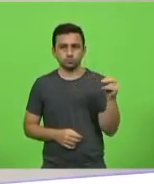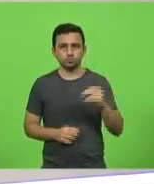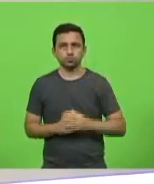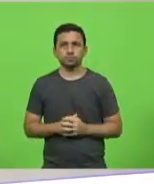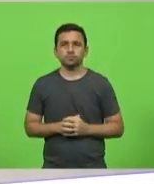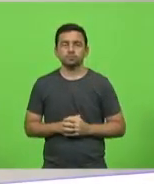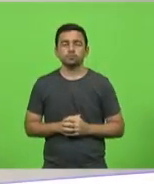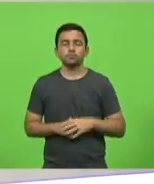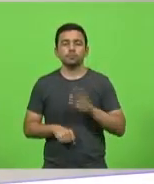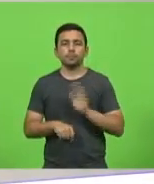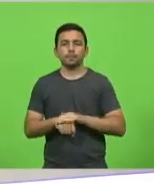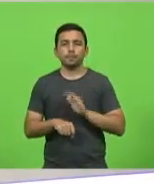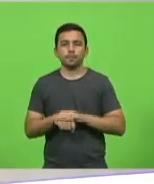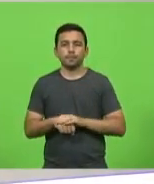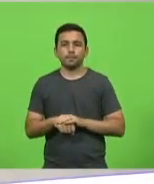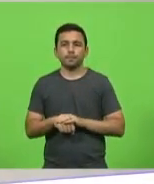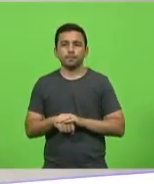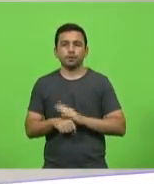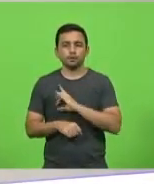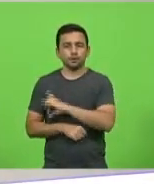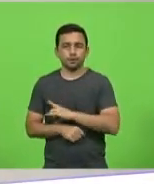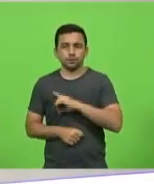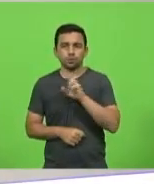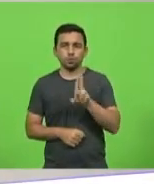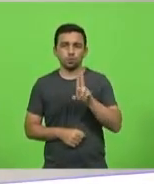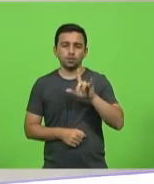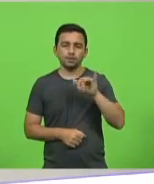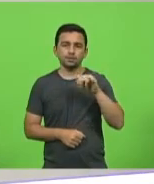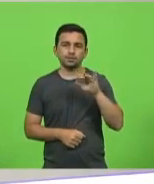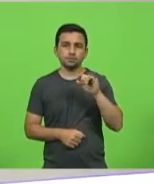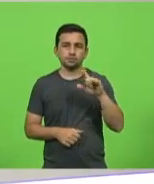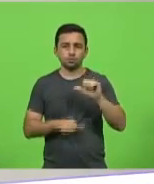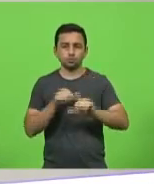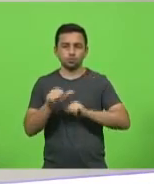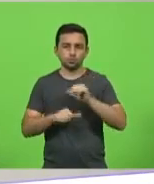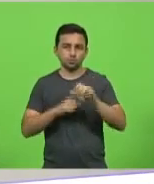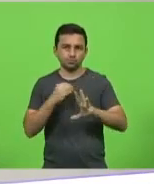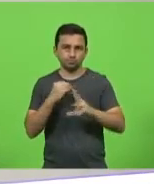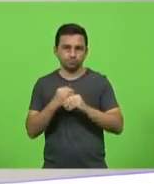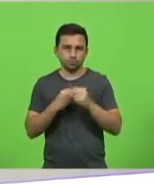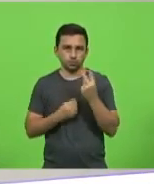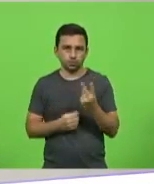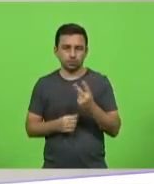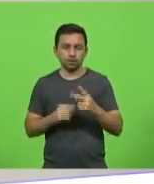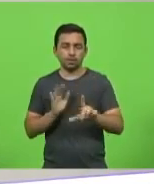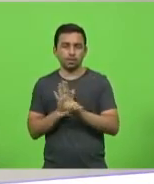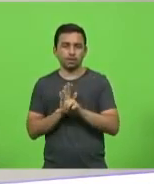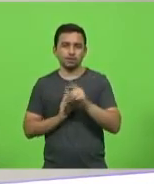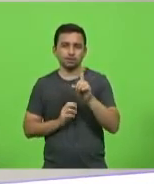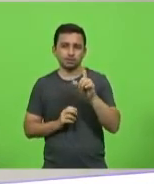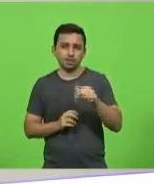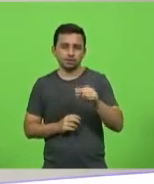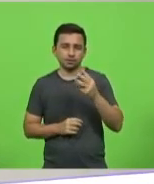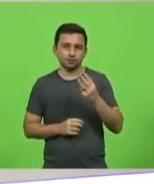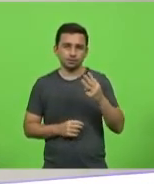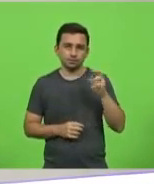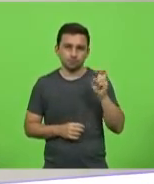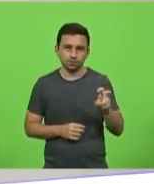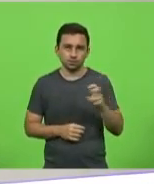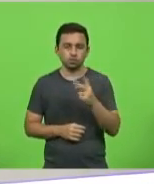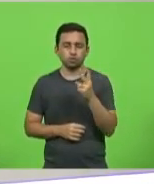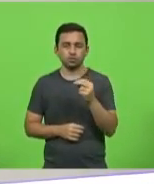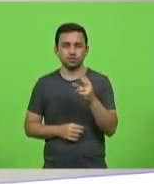Autor, deputado, delegado Ulisses Gabriel. altera o nexo 2 da lei número 17.335 de 2017,